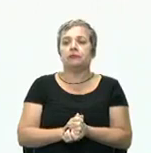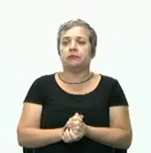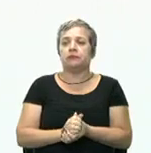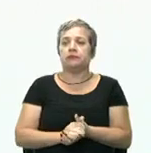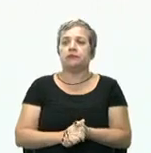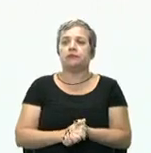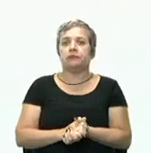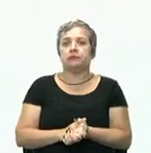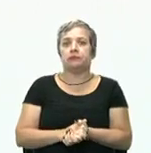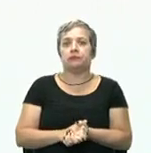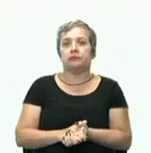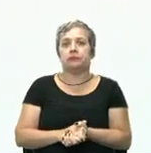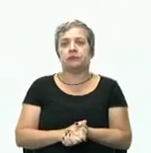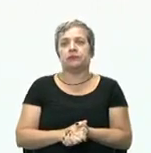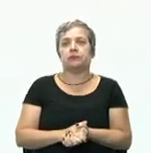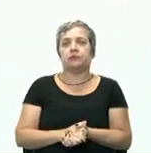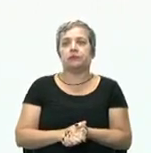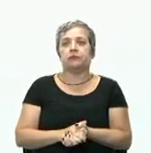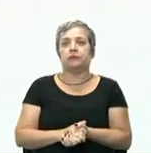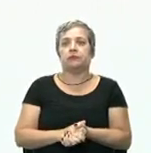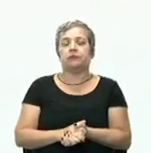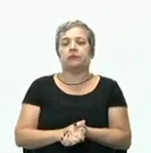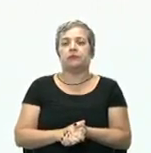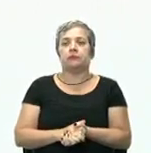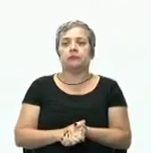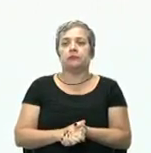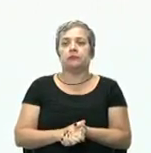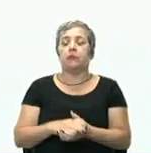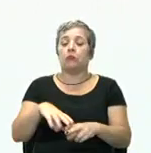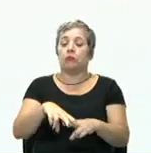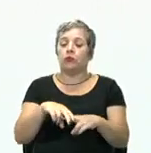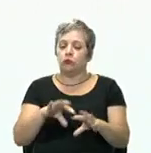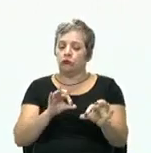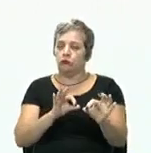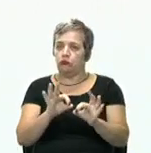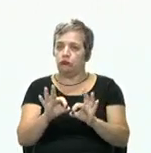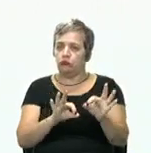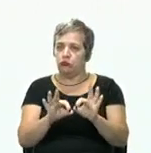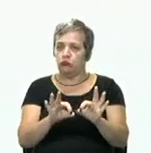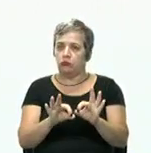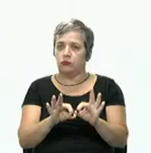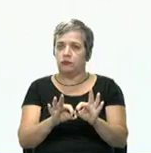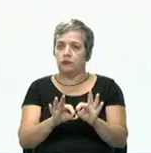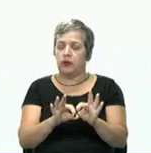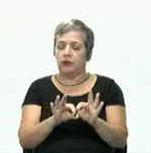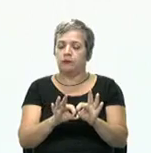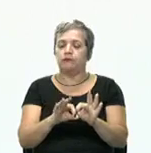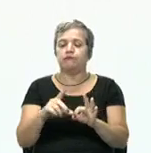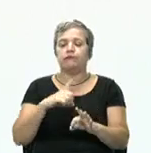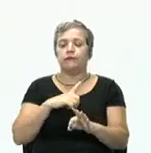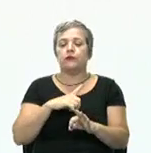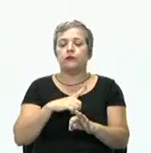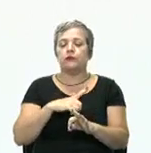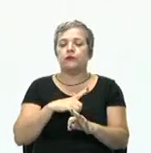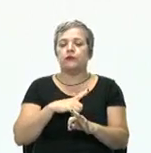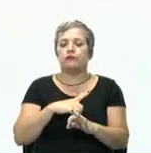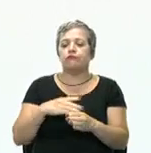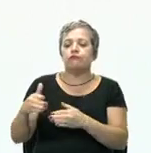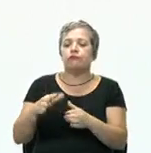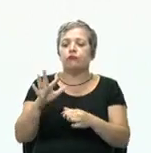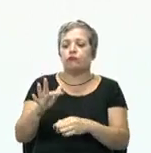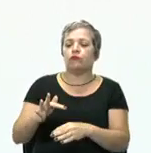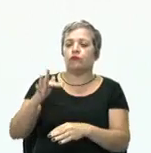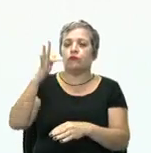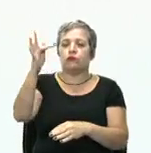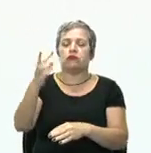cenários? Então, eu preciso fazer o quê? Planos. É orientada para o futuro. Então, eu sempre estou pensando